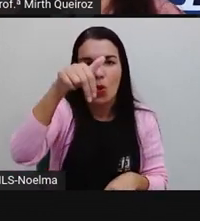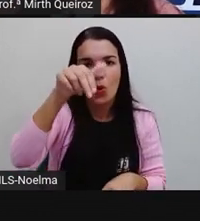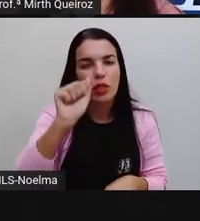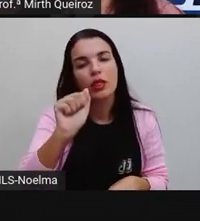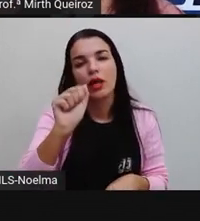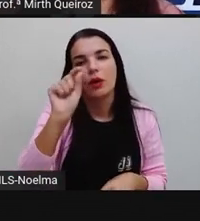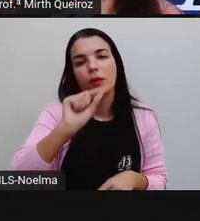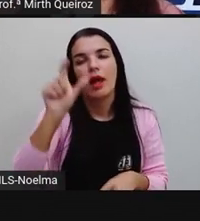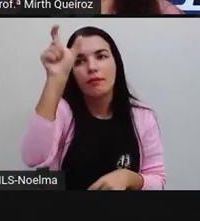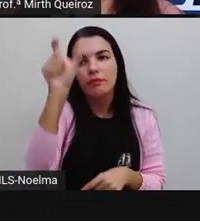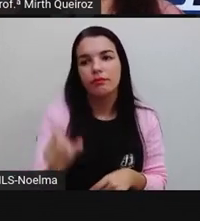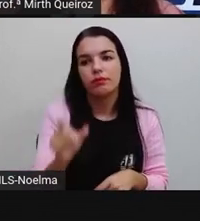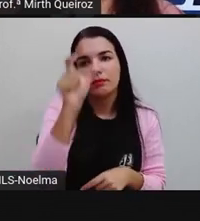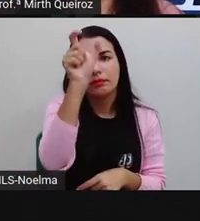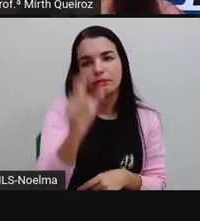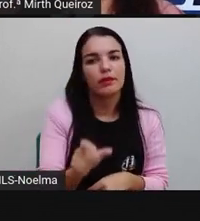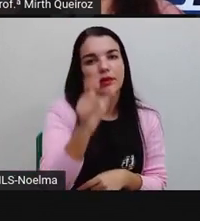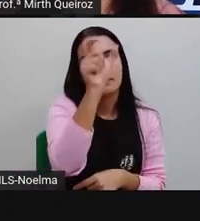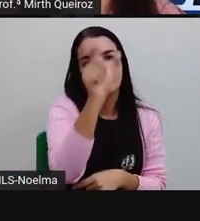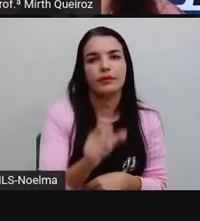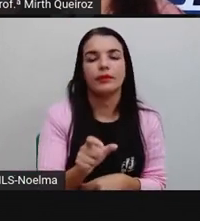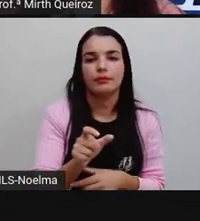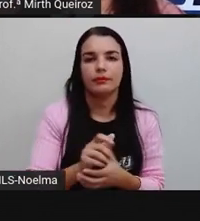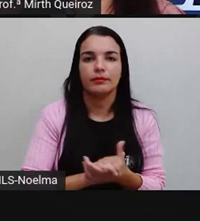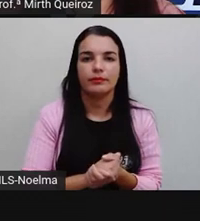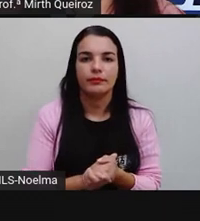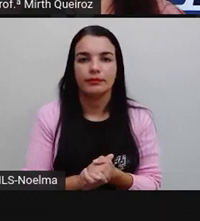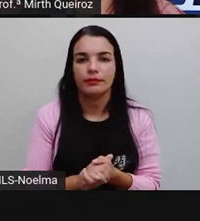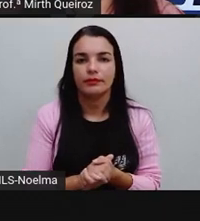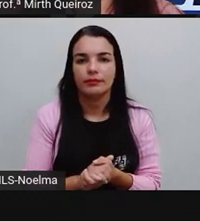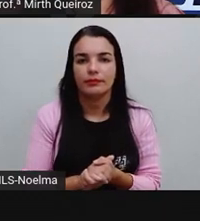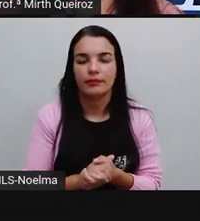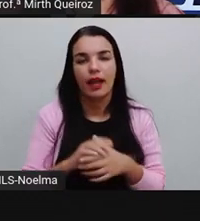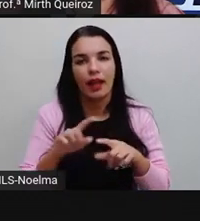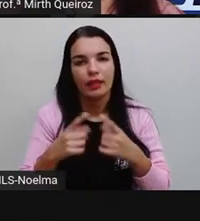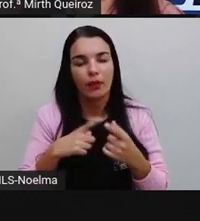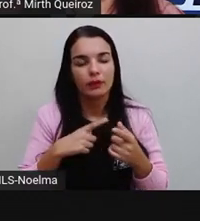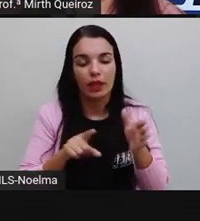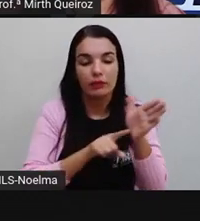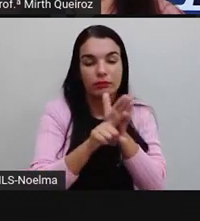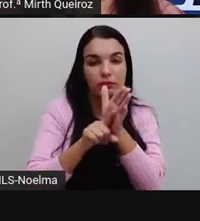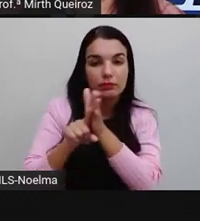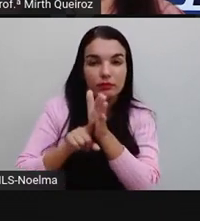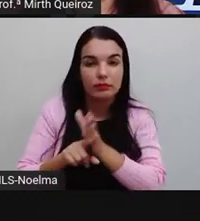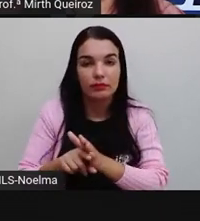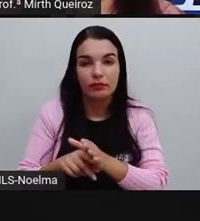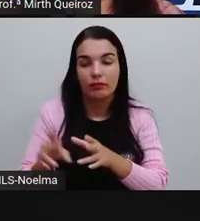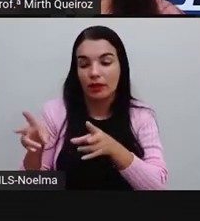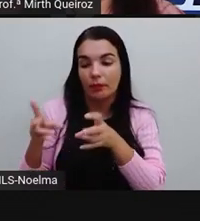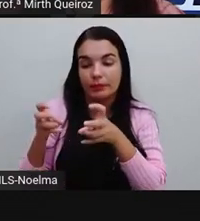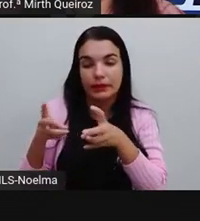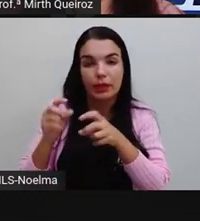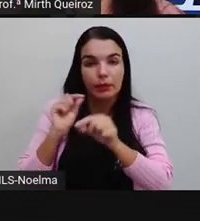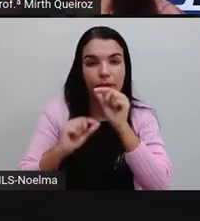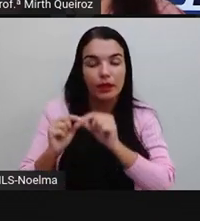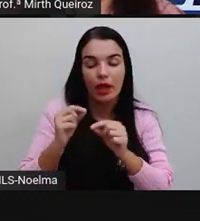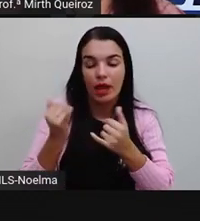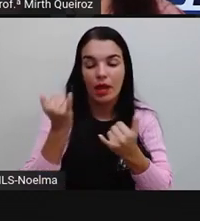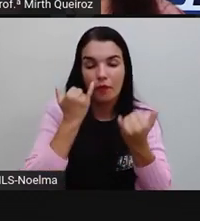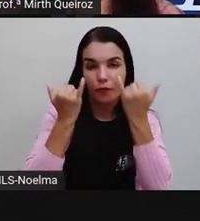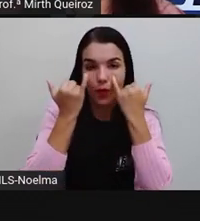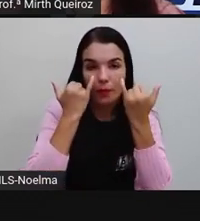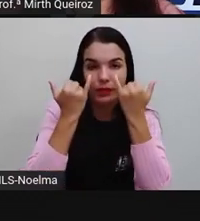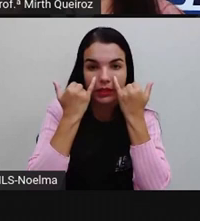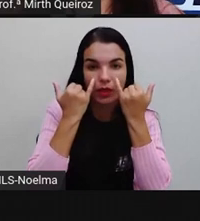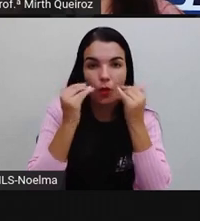aí colunas, né? Que são dispostas aí. E dá para a gente fazer uma análise da informação, analisando a